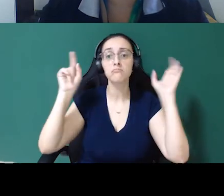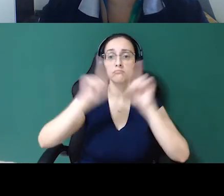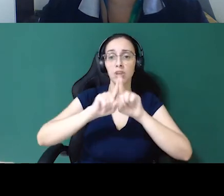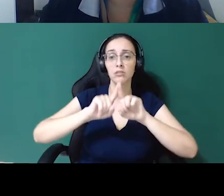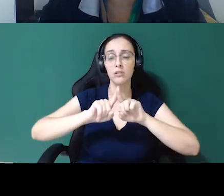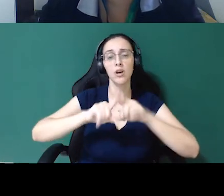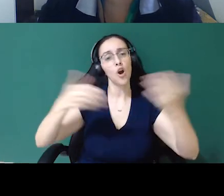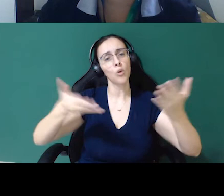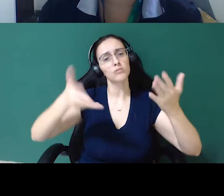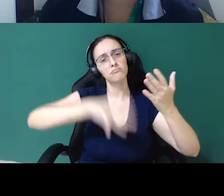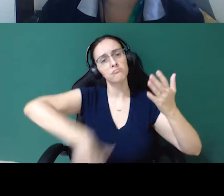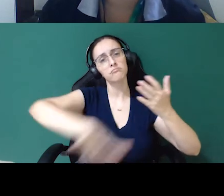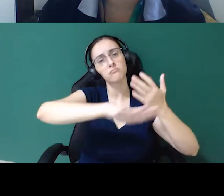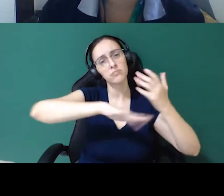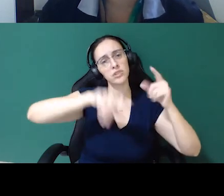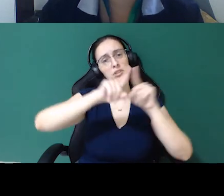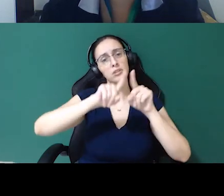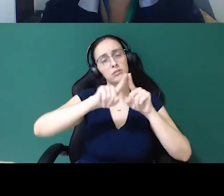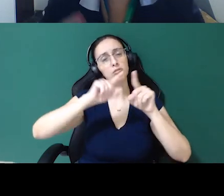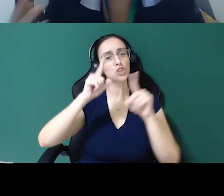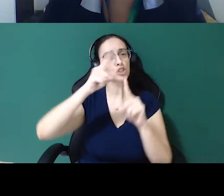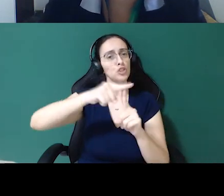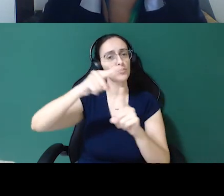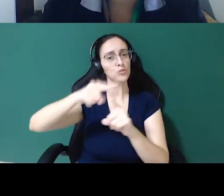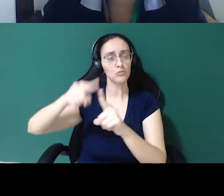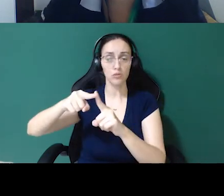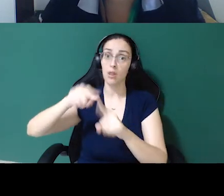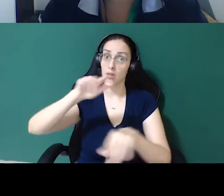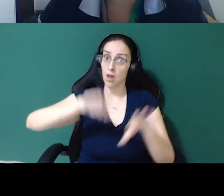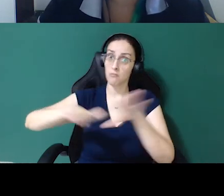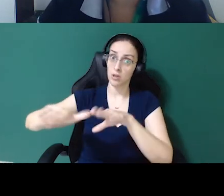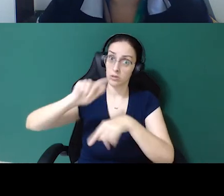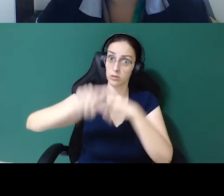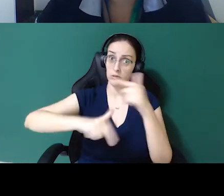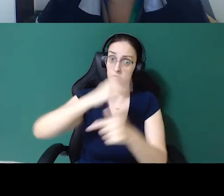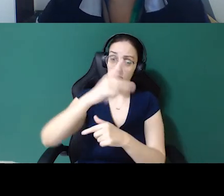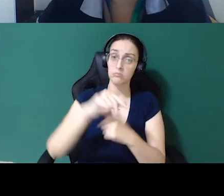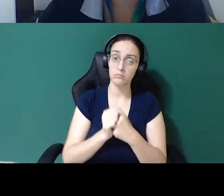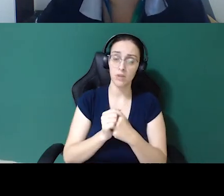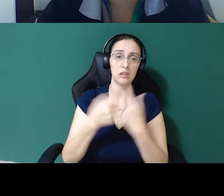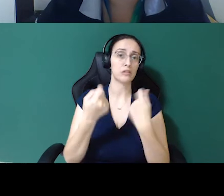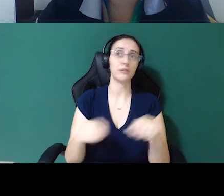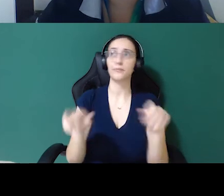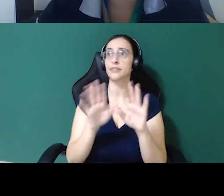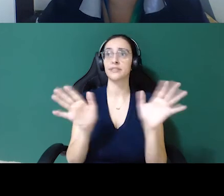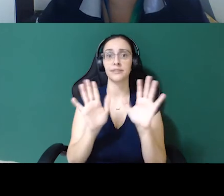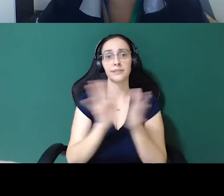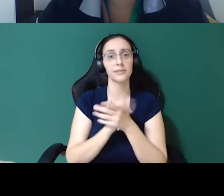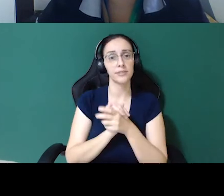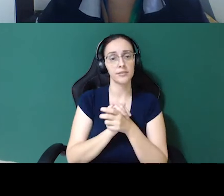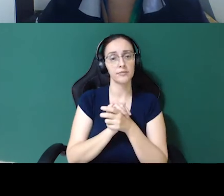sabe? Hoje, a nossa área e o nosso tipo, dependendo aí do setor que você trabalha, você não precisa mais